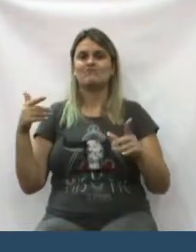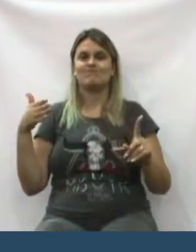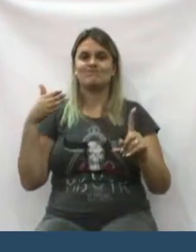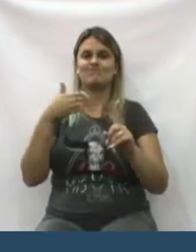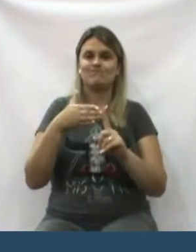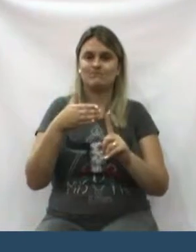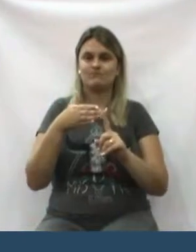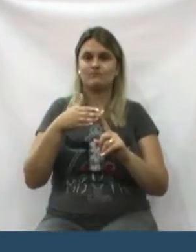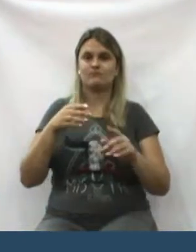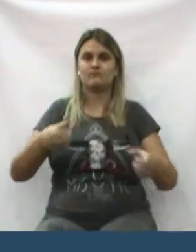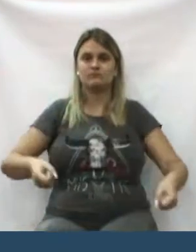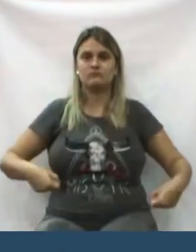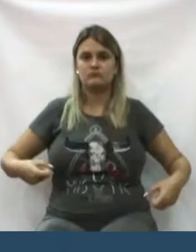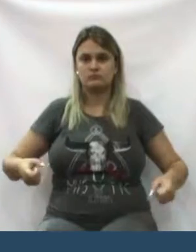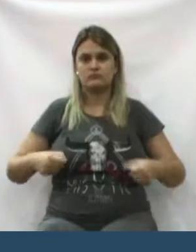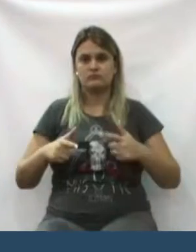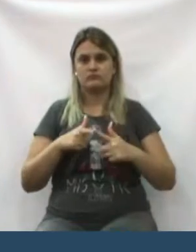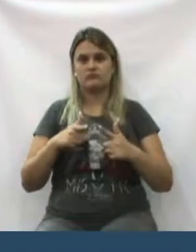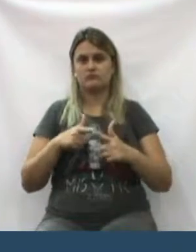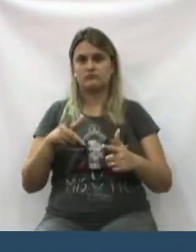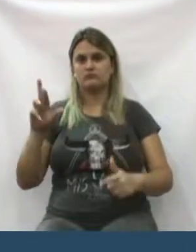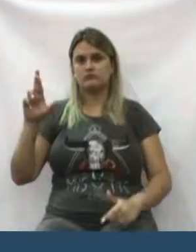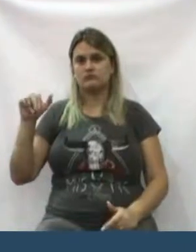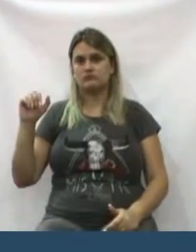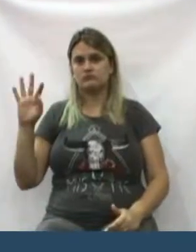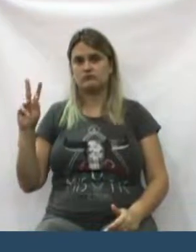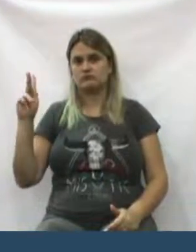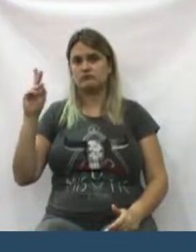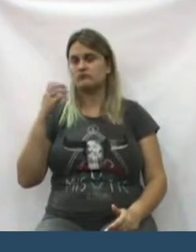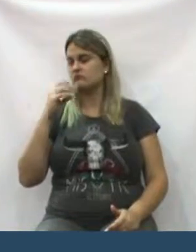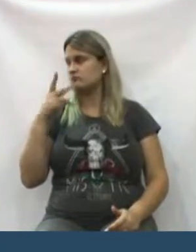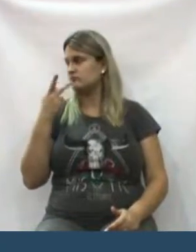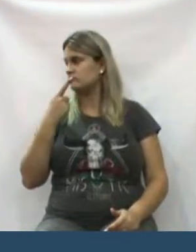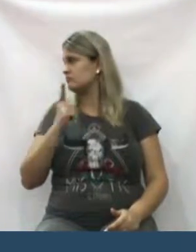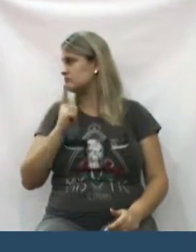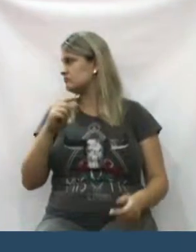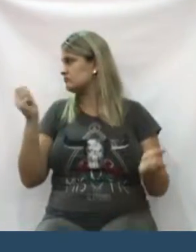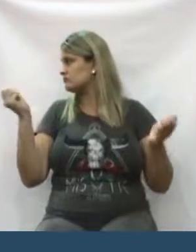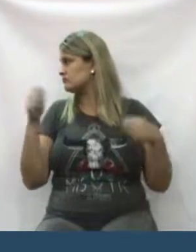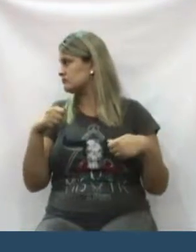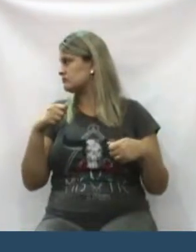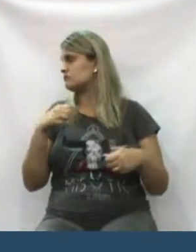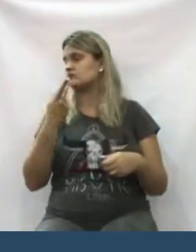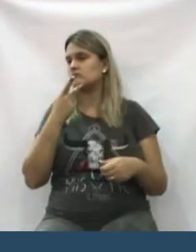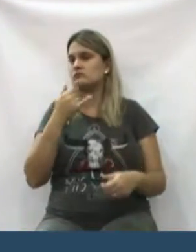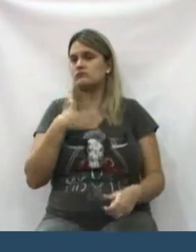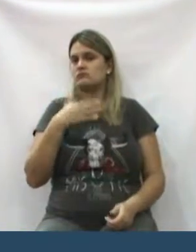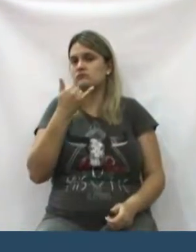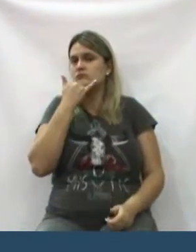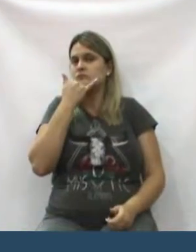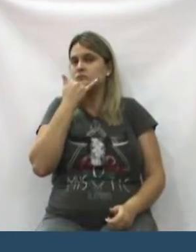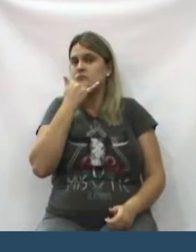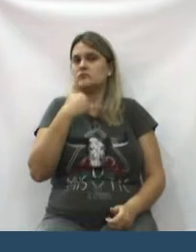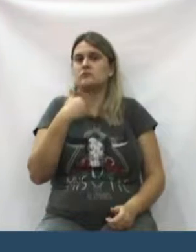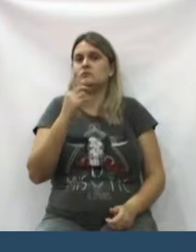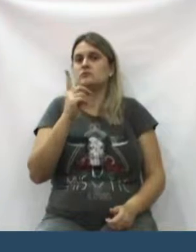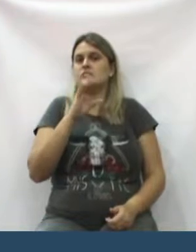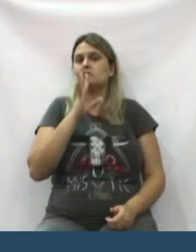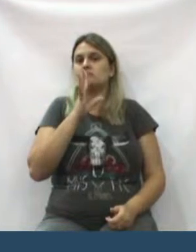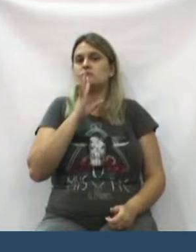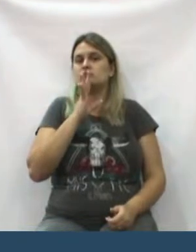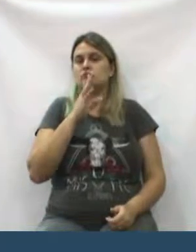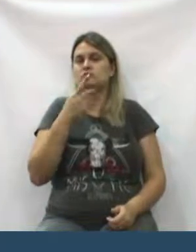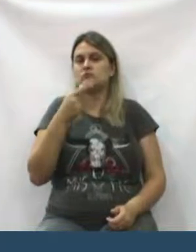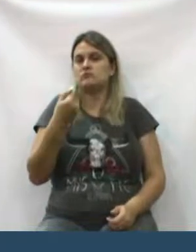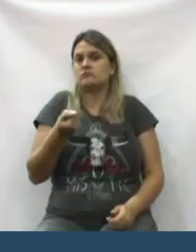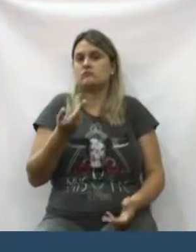não dá acessibilidade a cadeirante. O Rádio está dizendo que dá, é isso? Então, está aí, me desculpe essa ignorância da